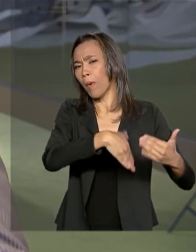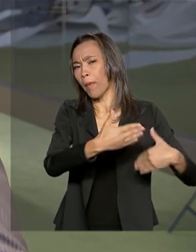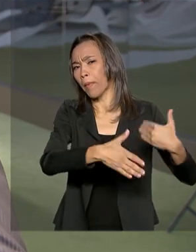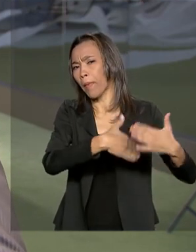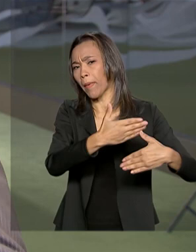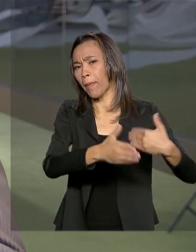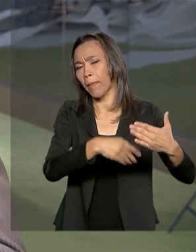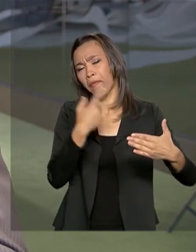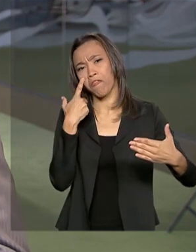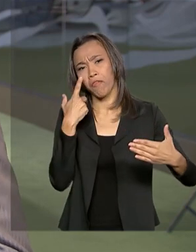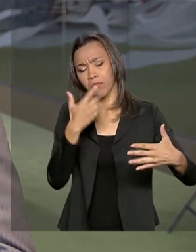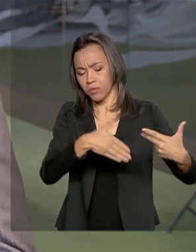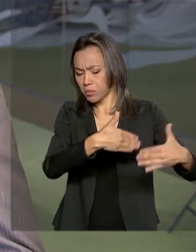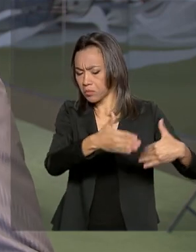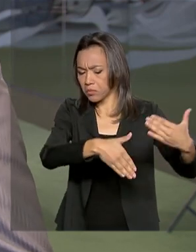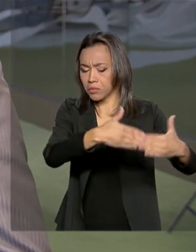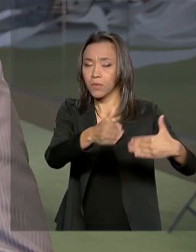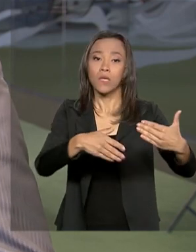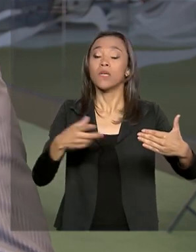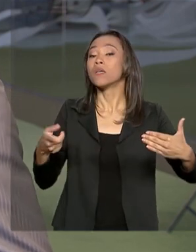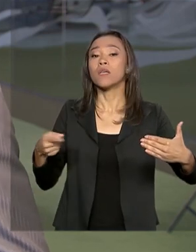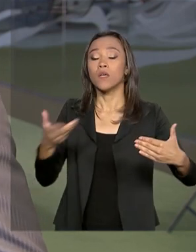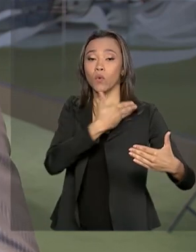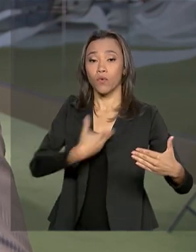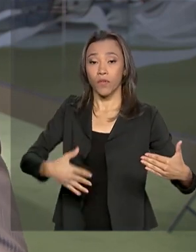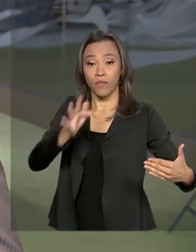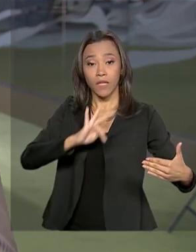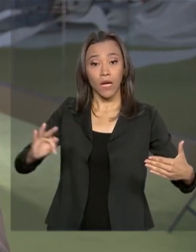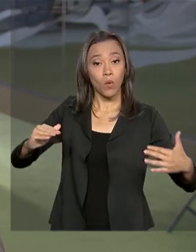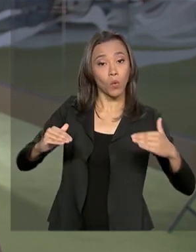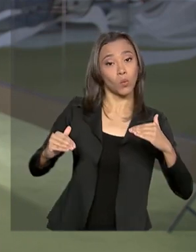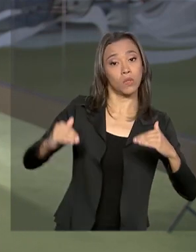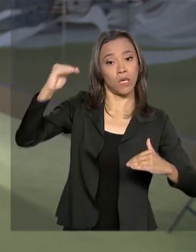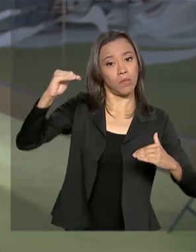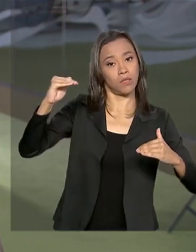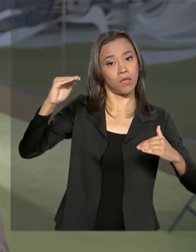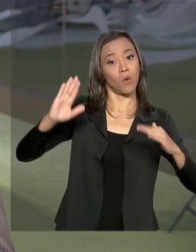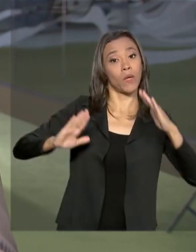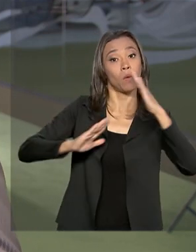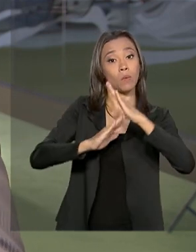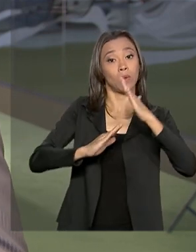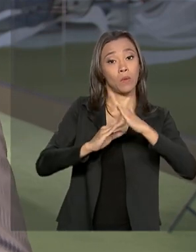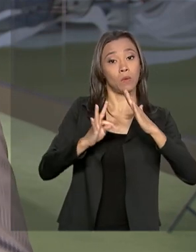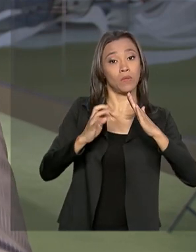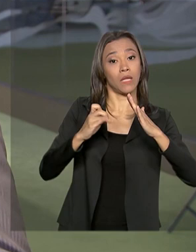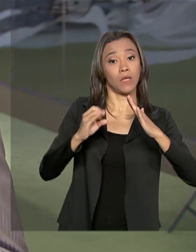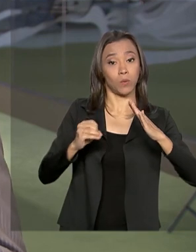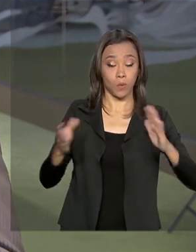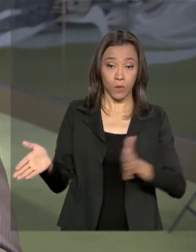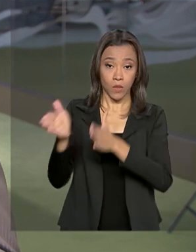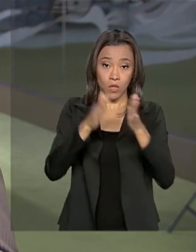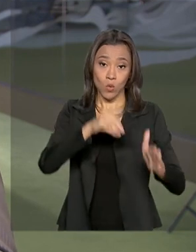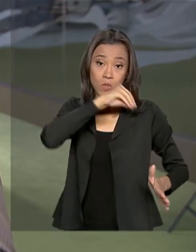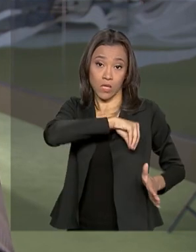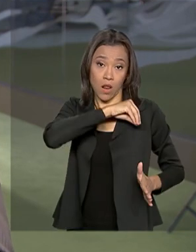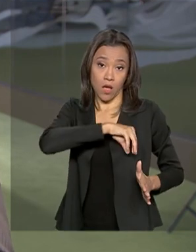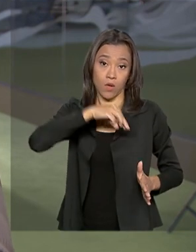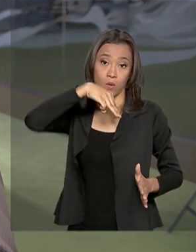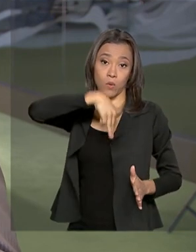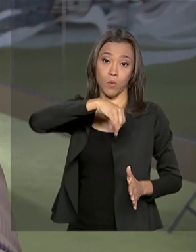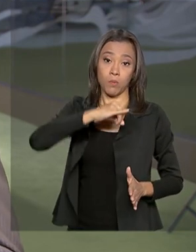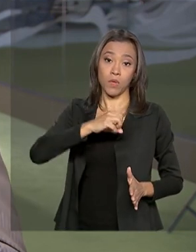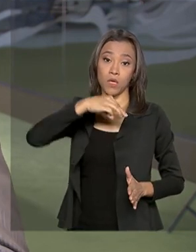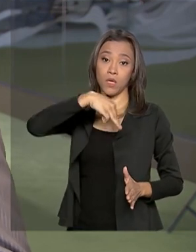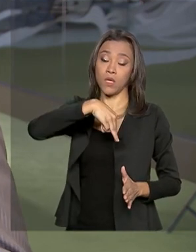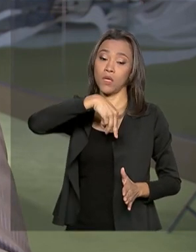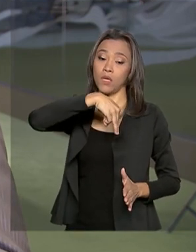gatilhos quando os gastos da União ultrapassarem o teto previsto. Já o salário mínimo em janeiro do ano que vem